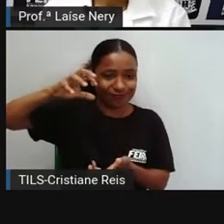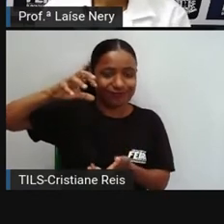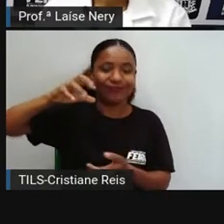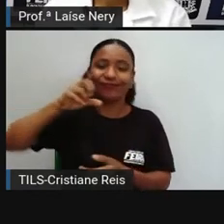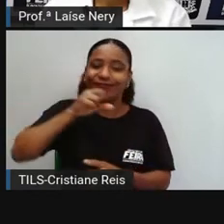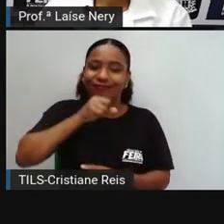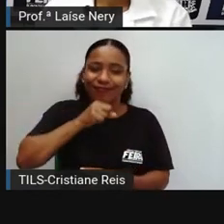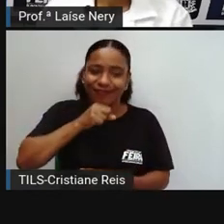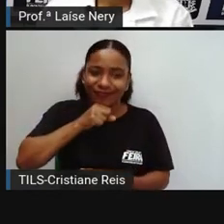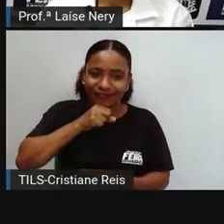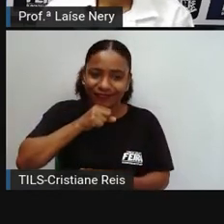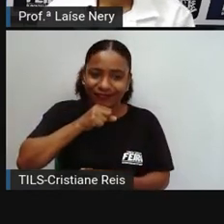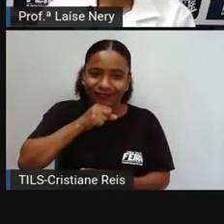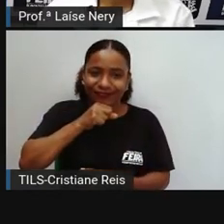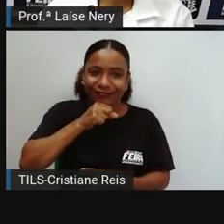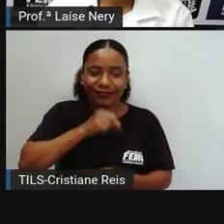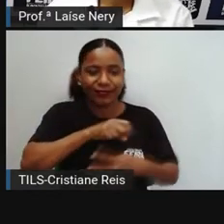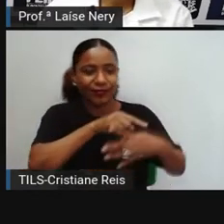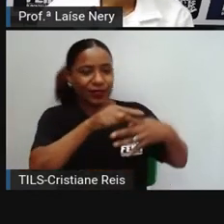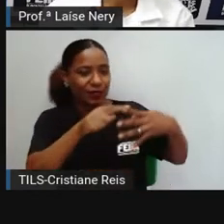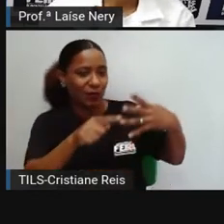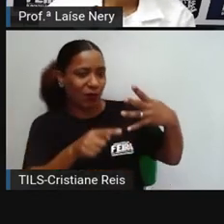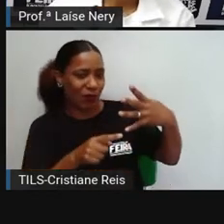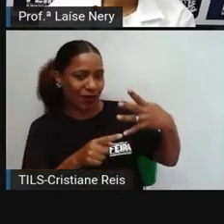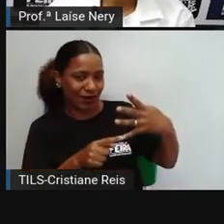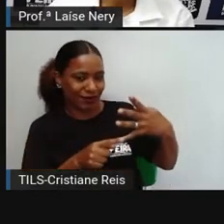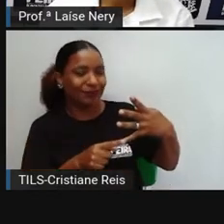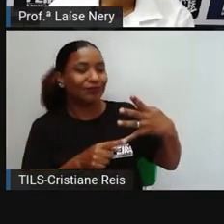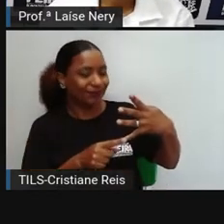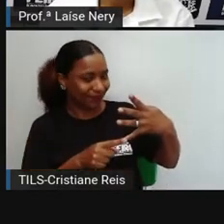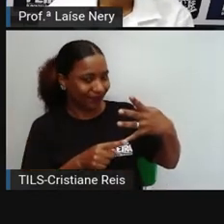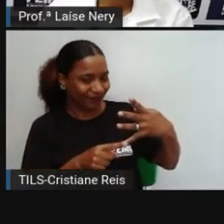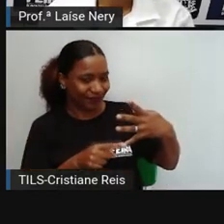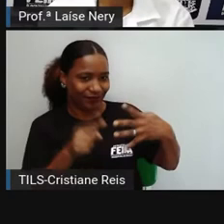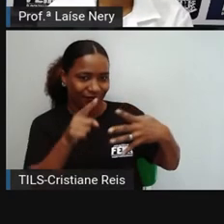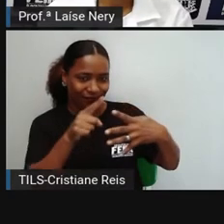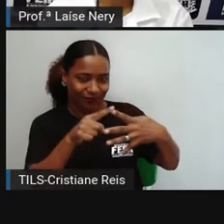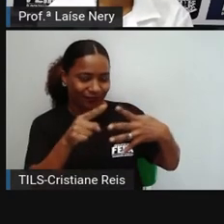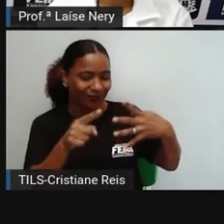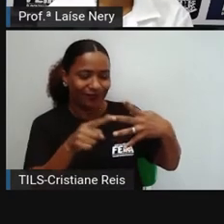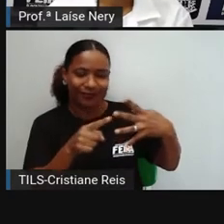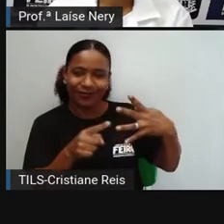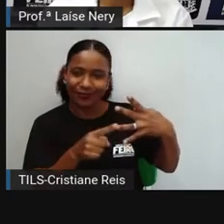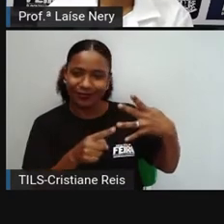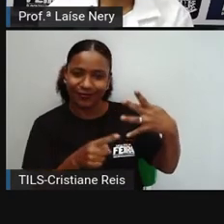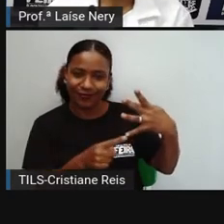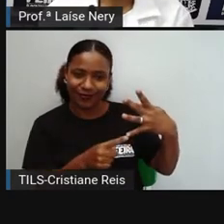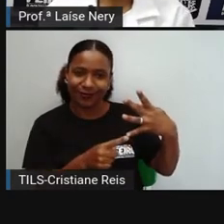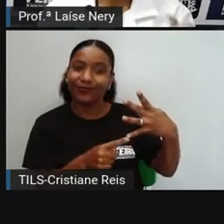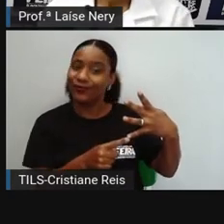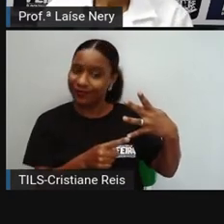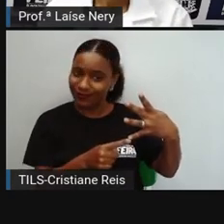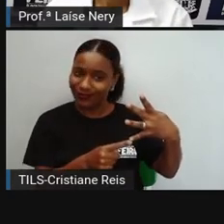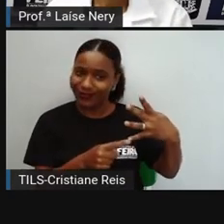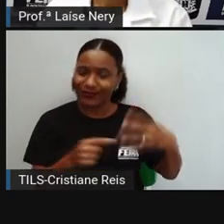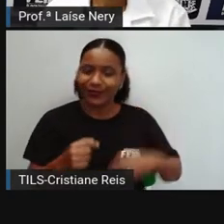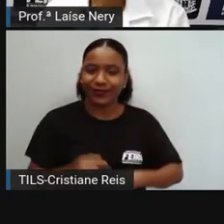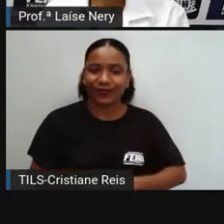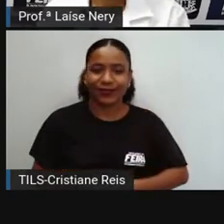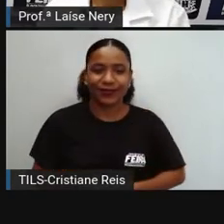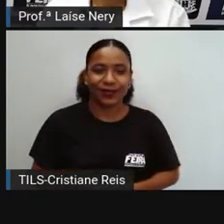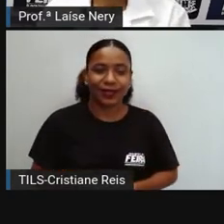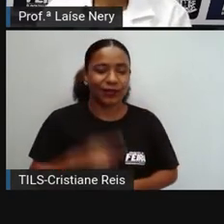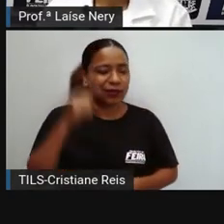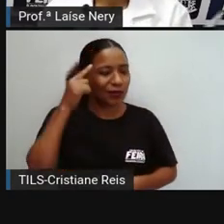a vida do ser humano, em que foram divididas a vida do ser humano. E aí, nós vamos